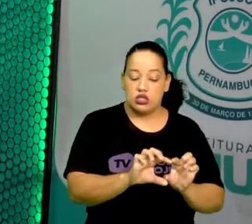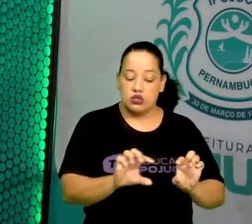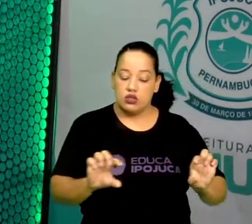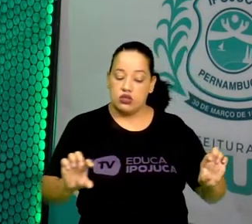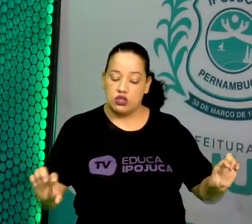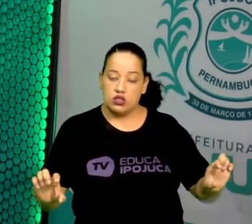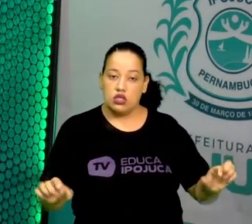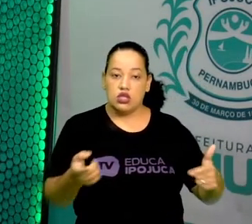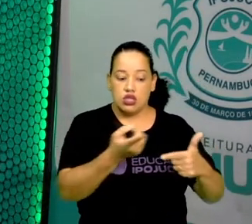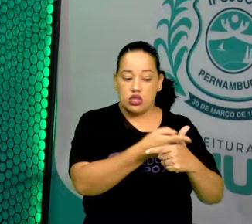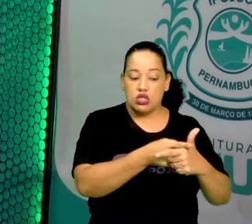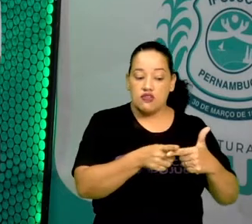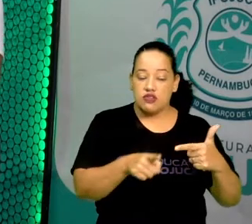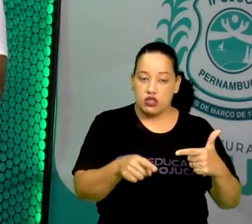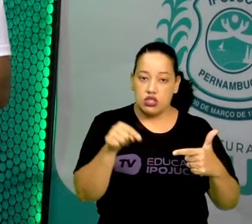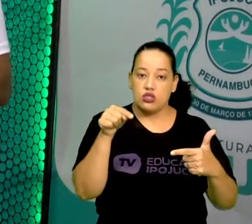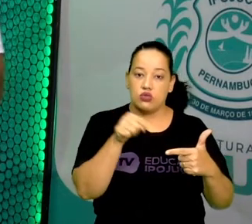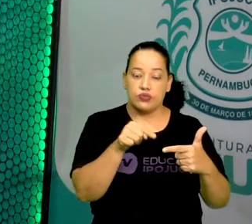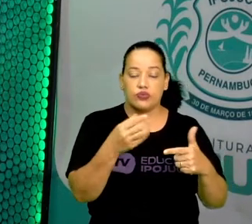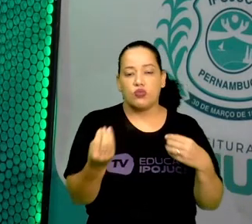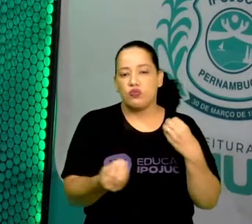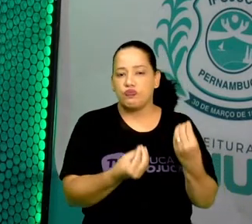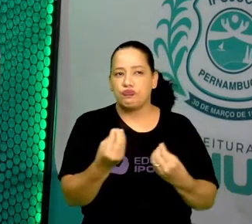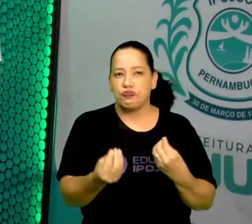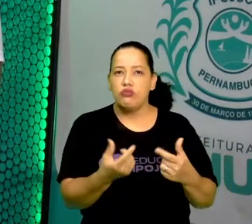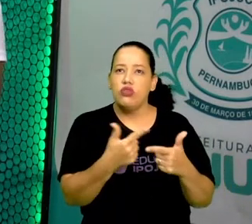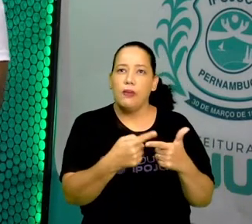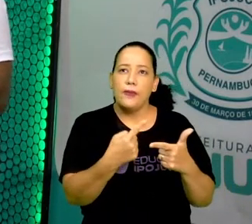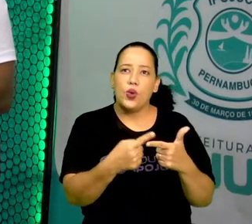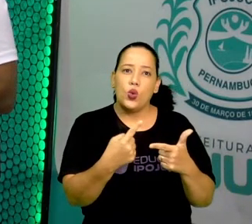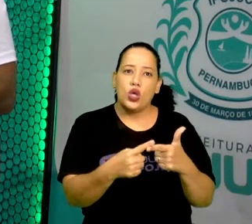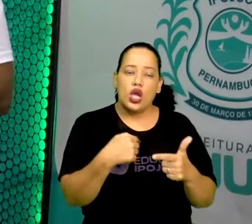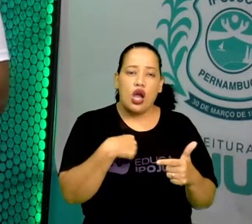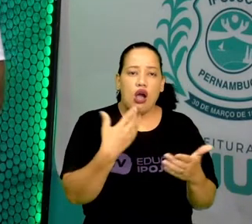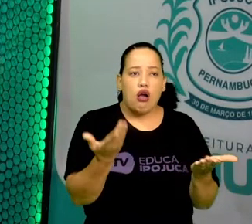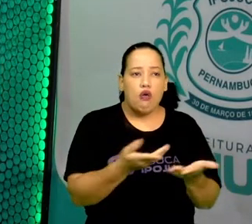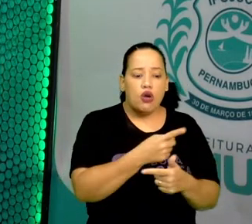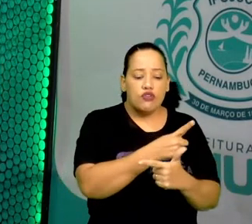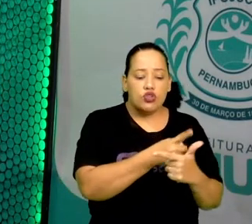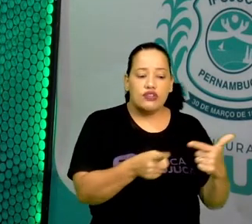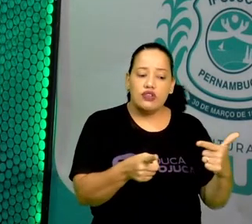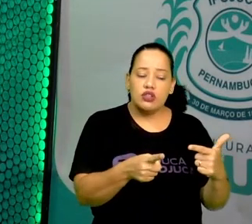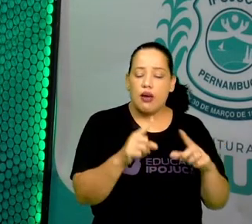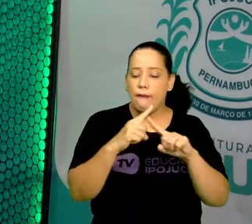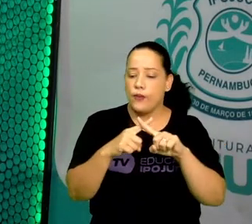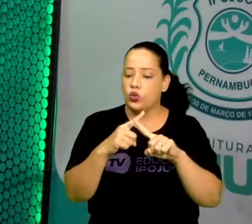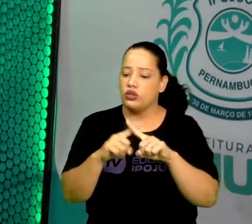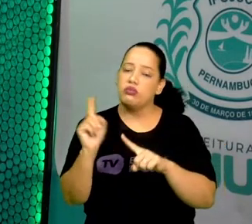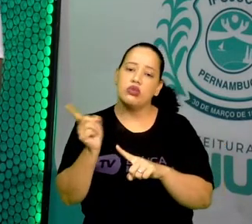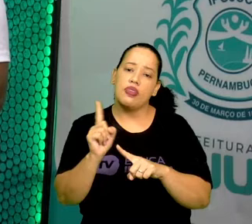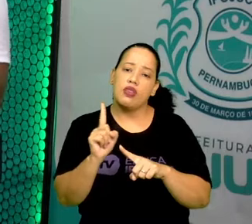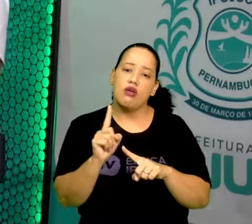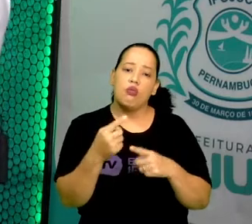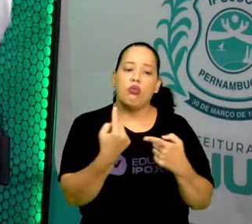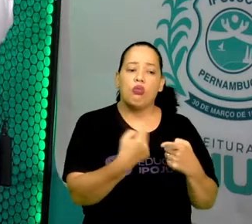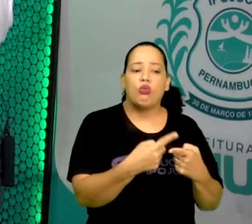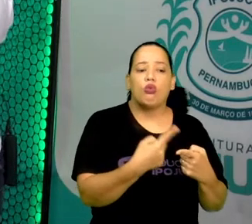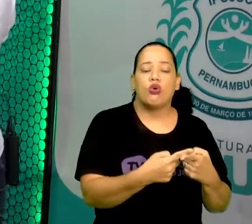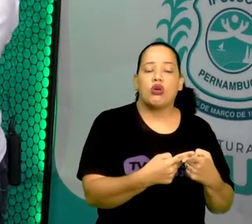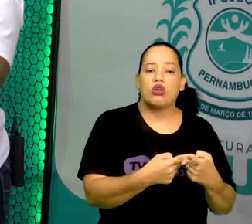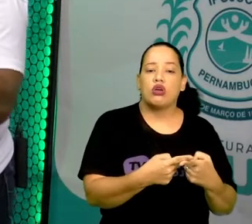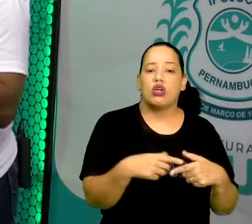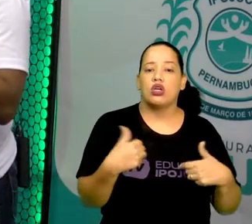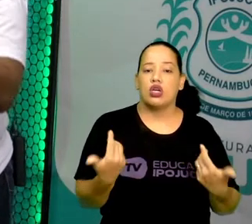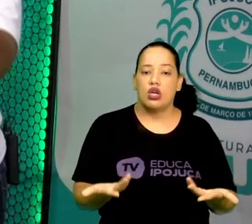dividido por 10 a menos 6. Professora, por que dividido agora? Por que não multiplicar? Lembra que o